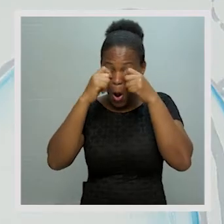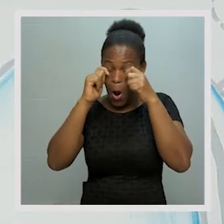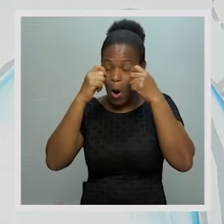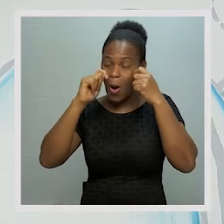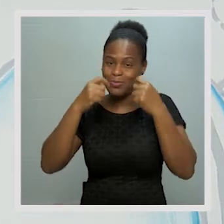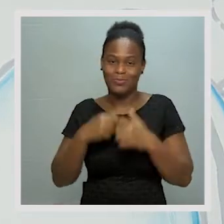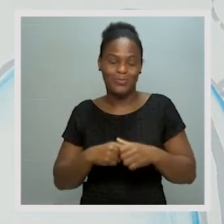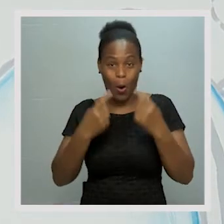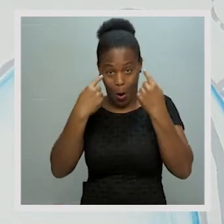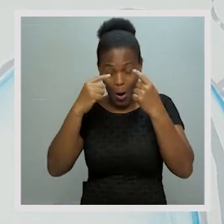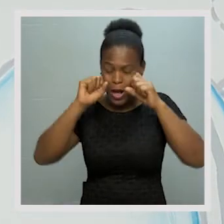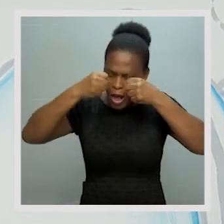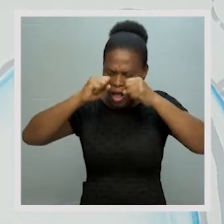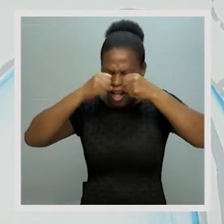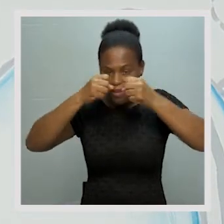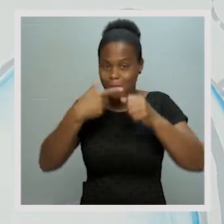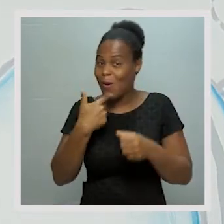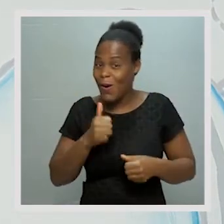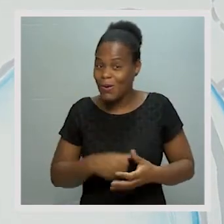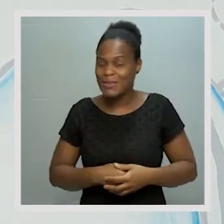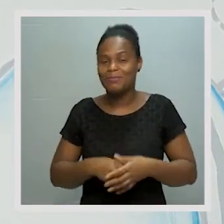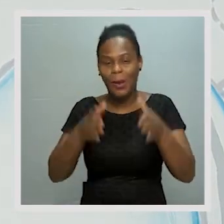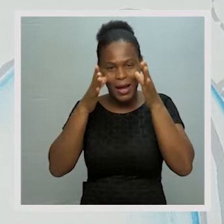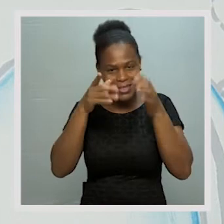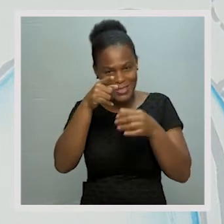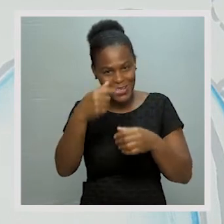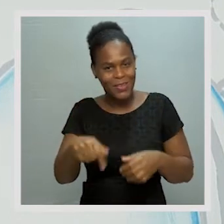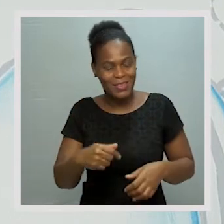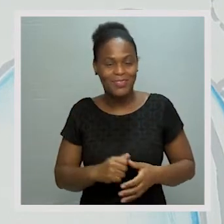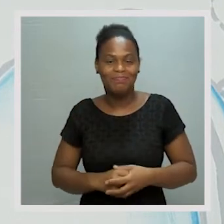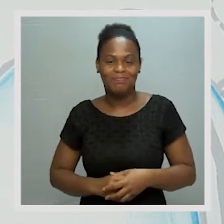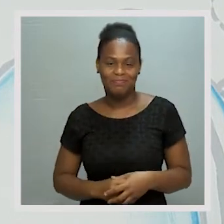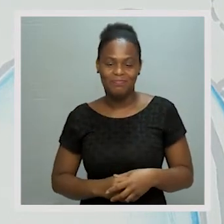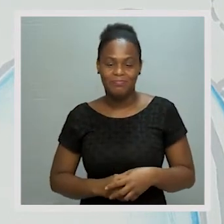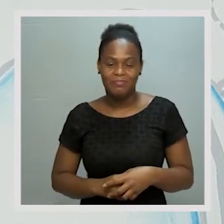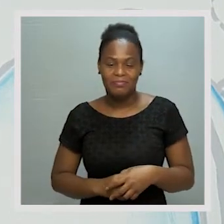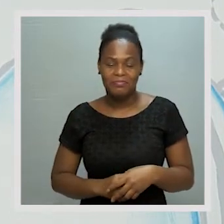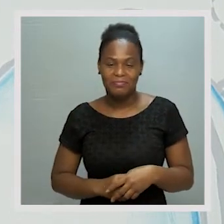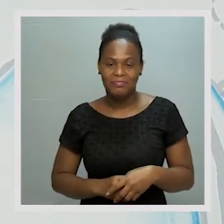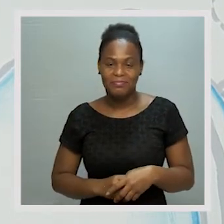esfregar os olhos. Isso mesmo. Estão com atenção. Esse é que devemos